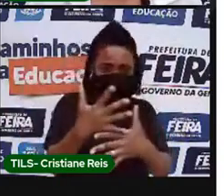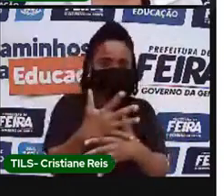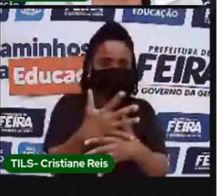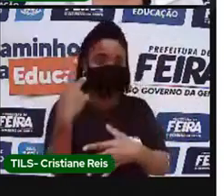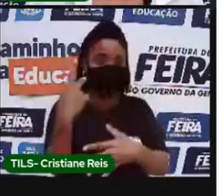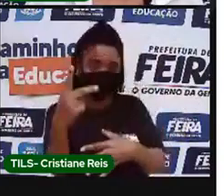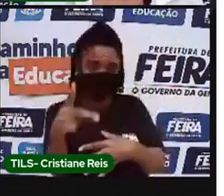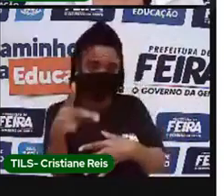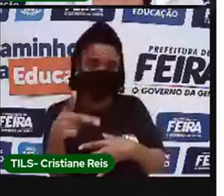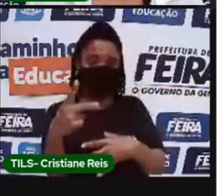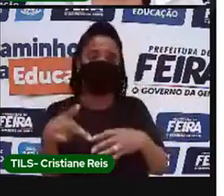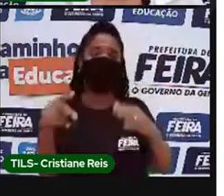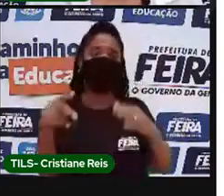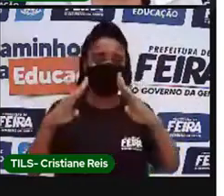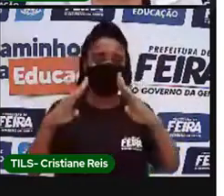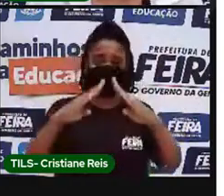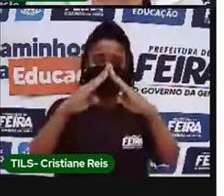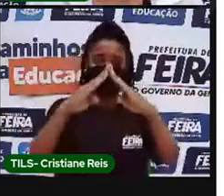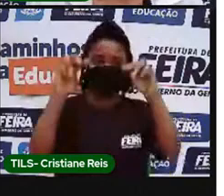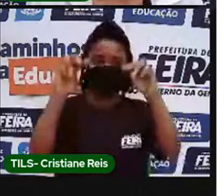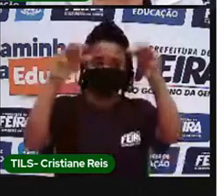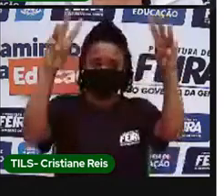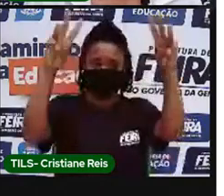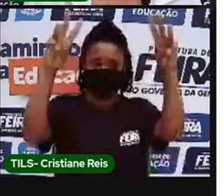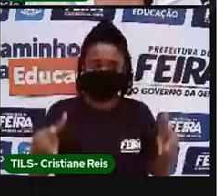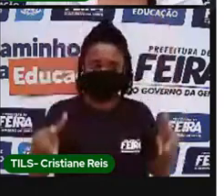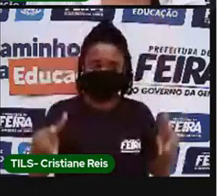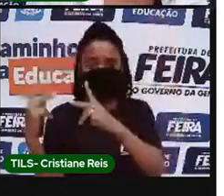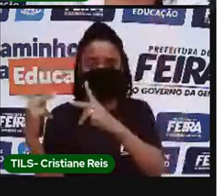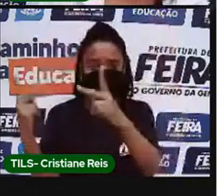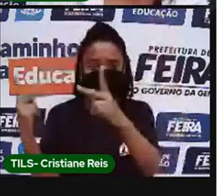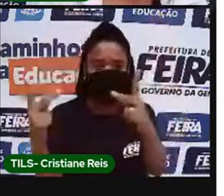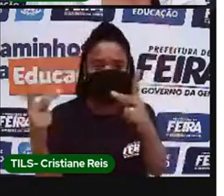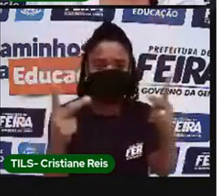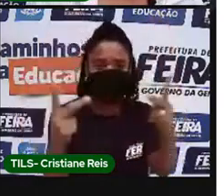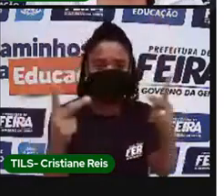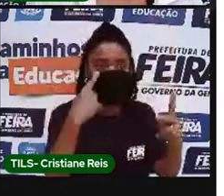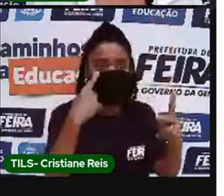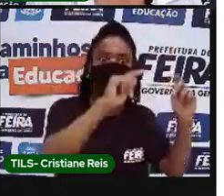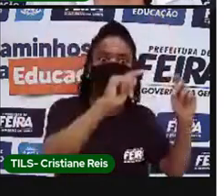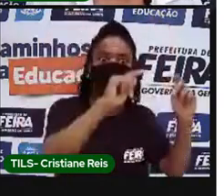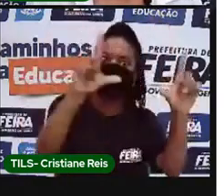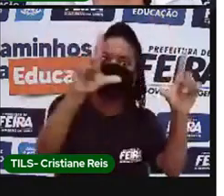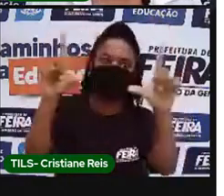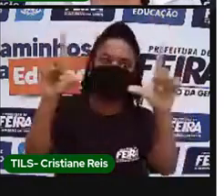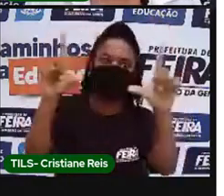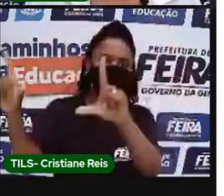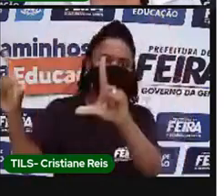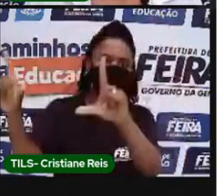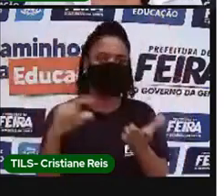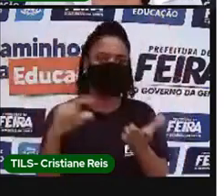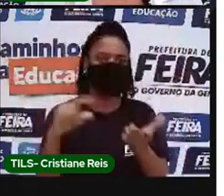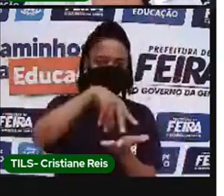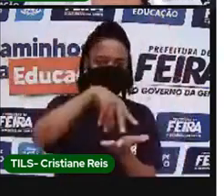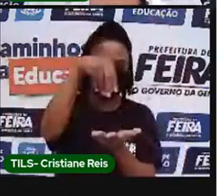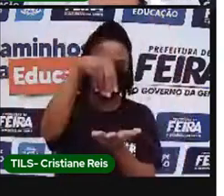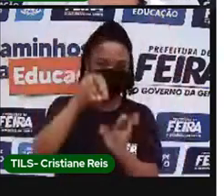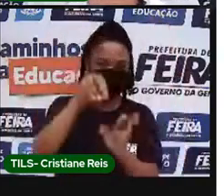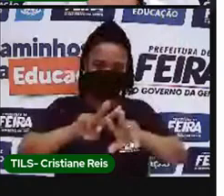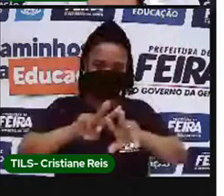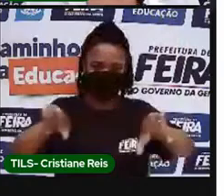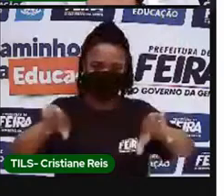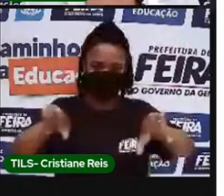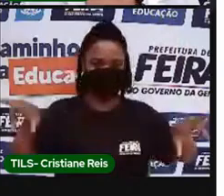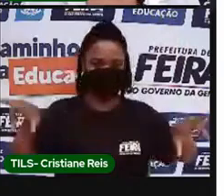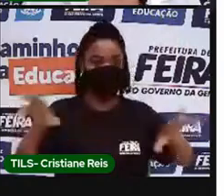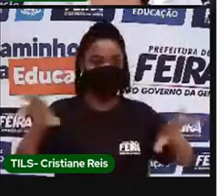que estão dispostas lá. Mas, enquanto isso, nós podemos fazer uma viagem